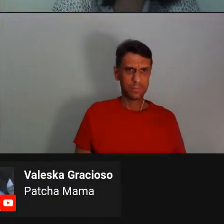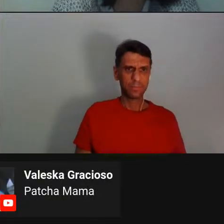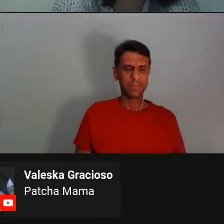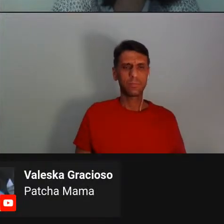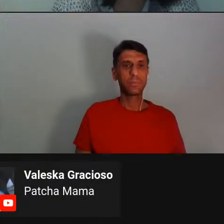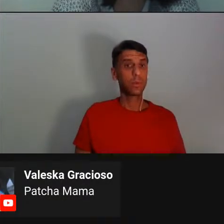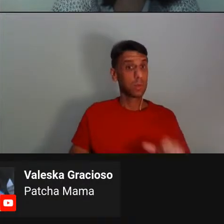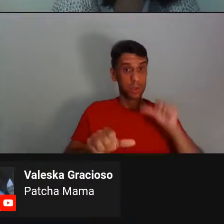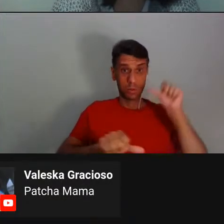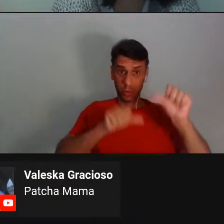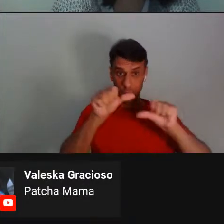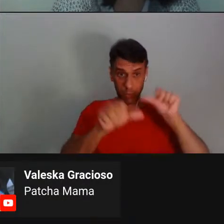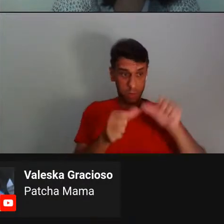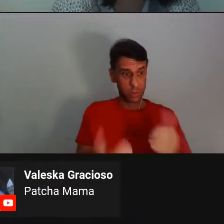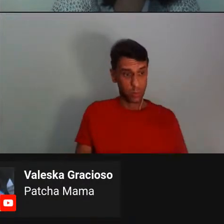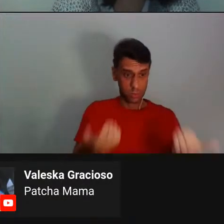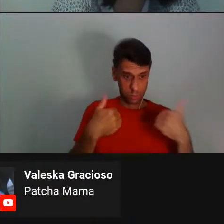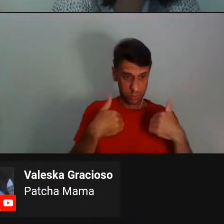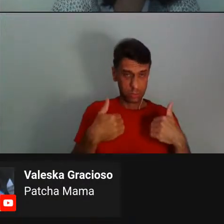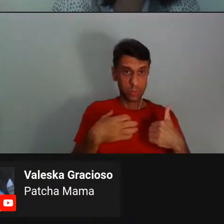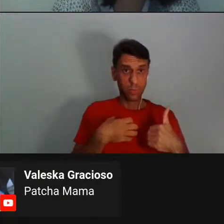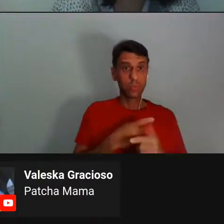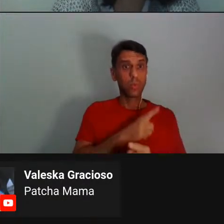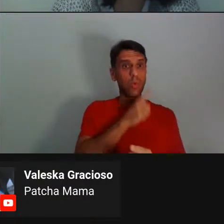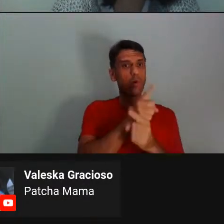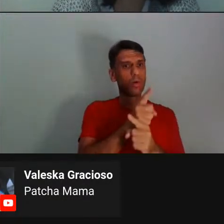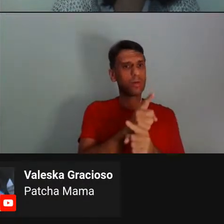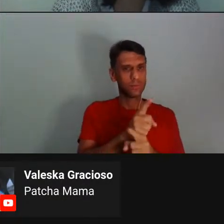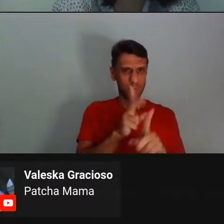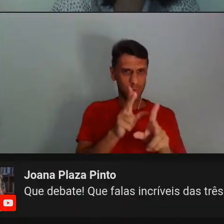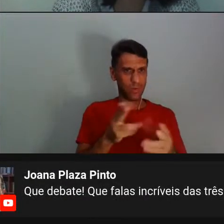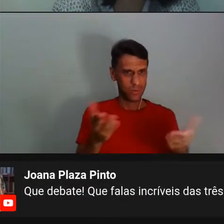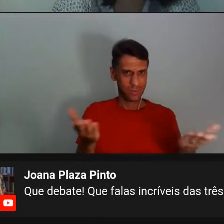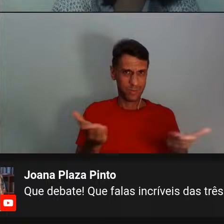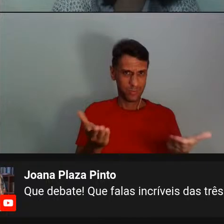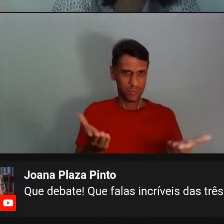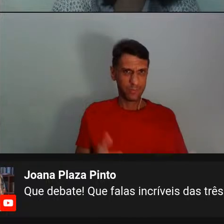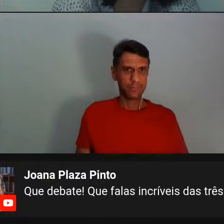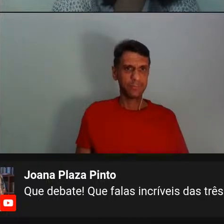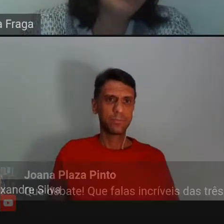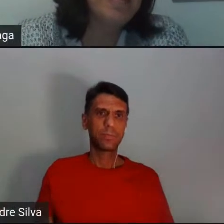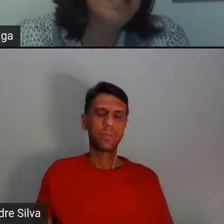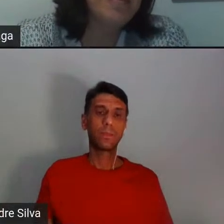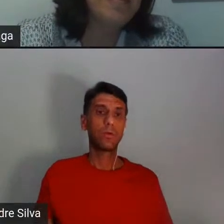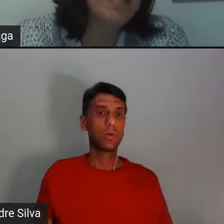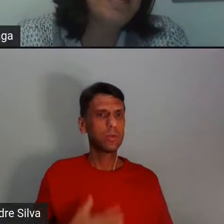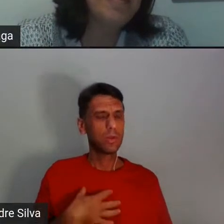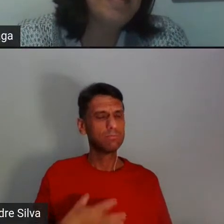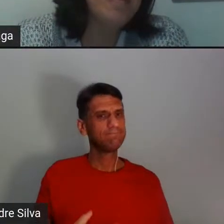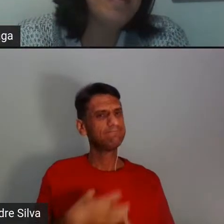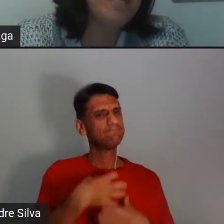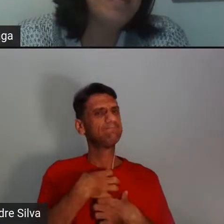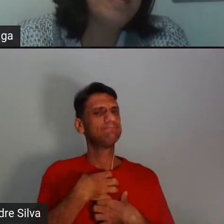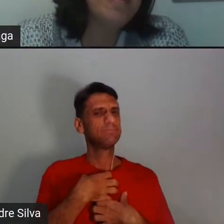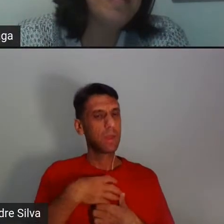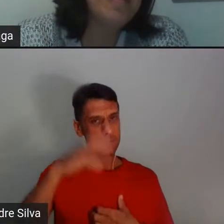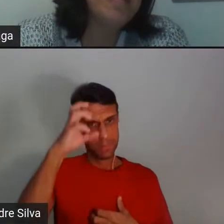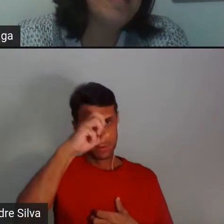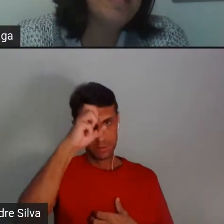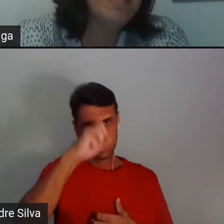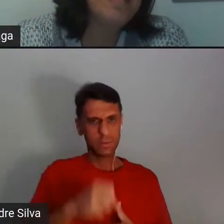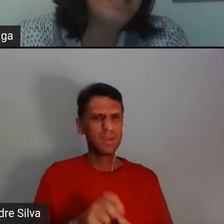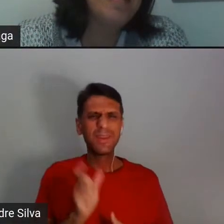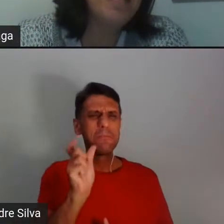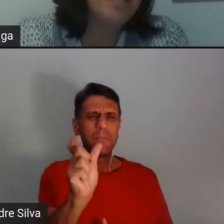transformação interna a partir de um encontro como esse nosso aqui, que foi muito inspirador para mim, de muito aprendizado. Tem